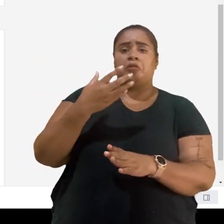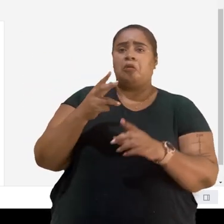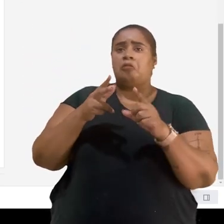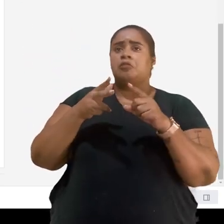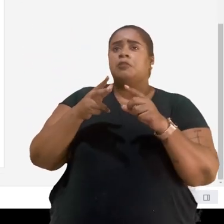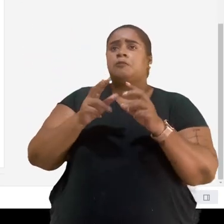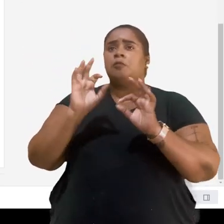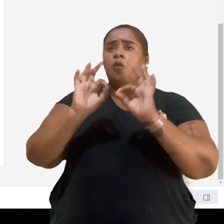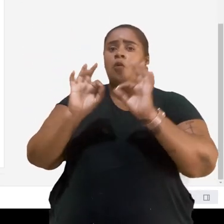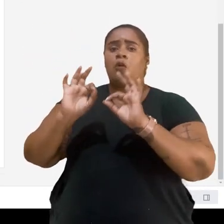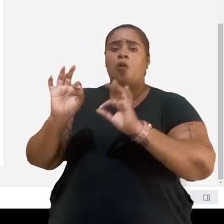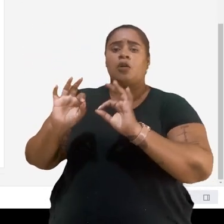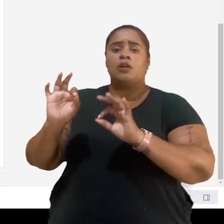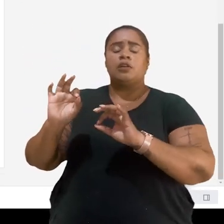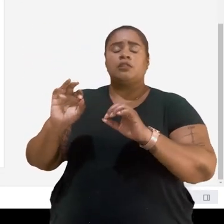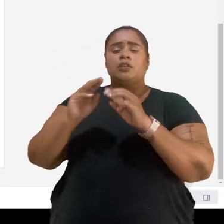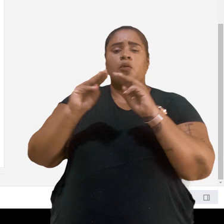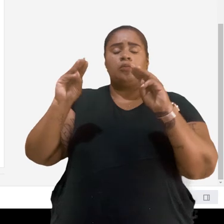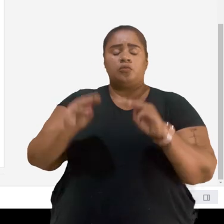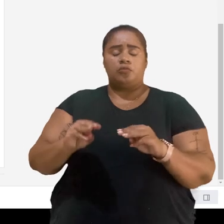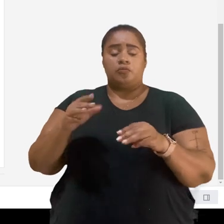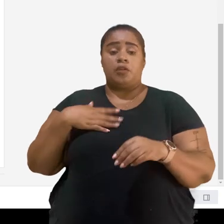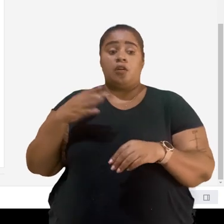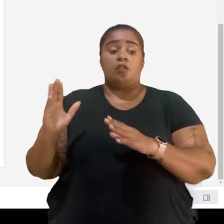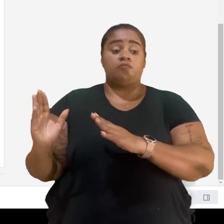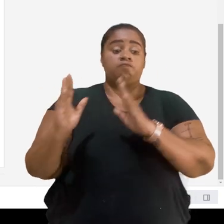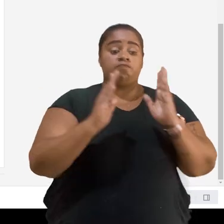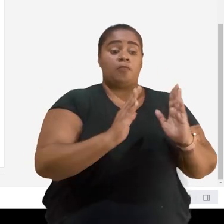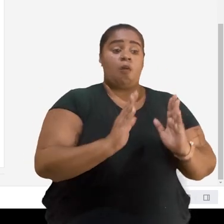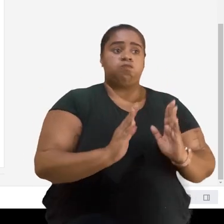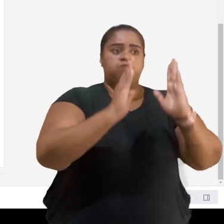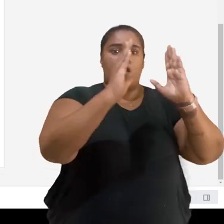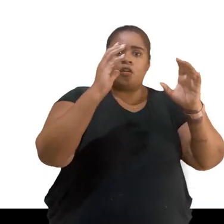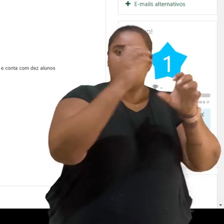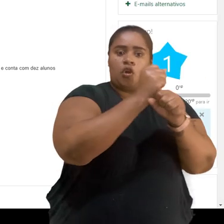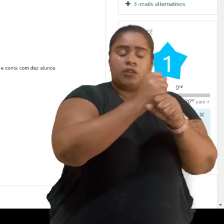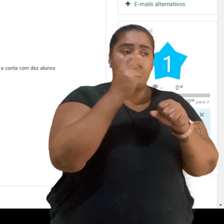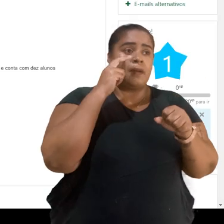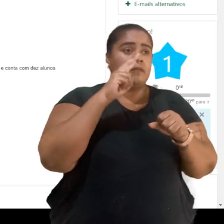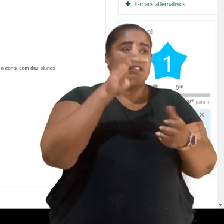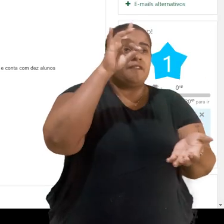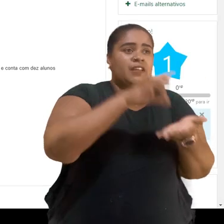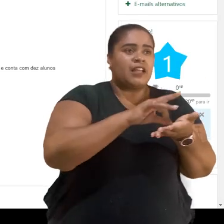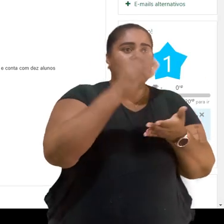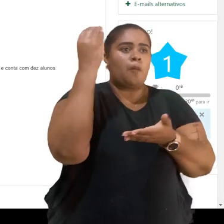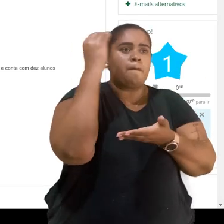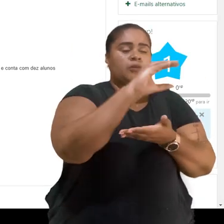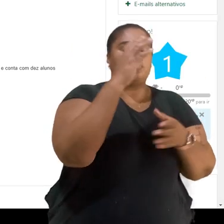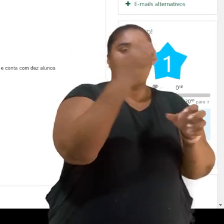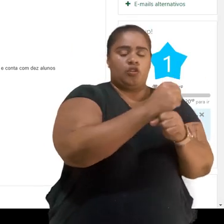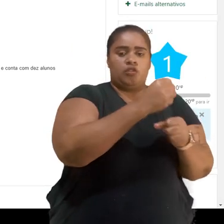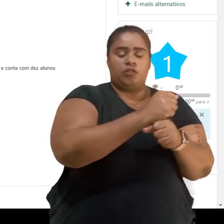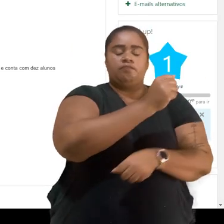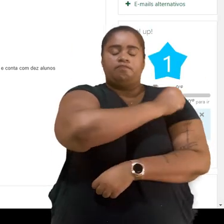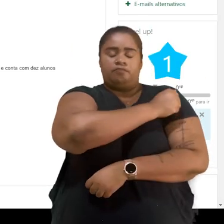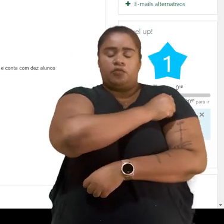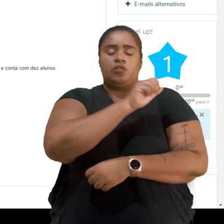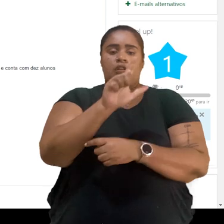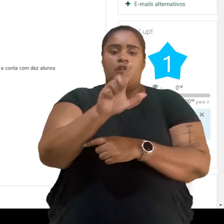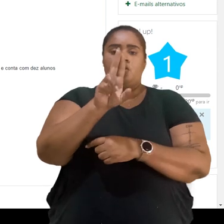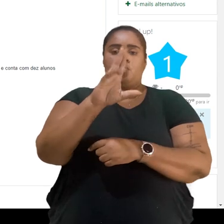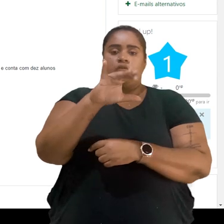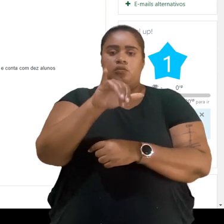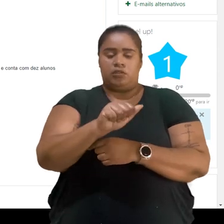configurar. Então agora vamos lá no livro de notas só para confirmar como ficou a nota da